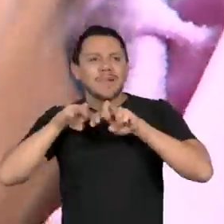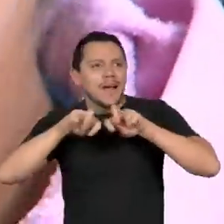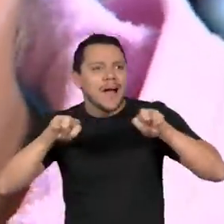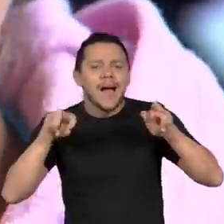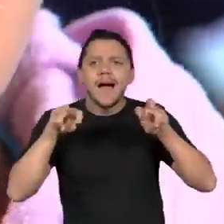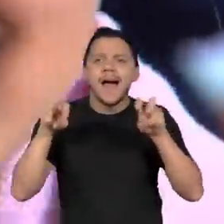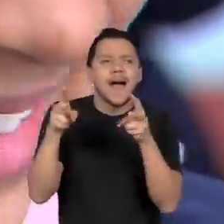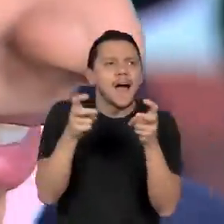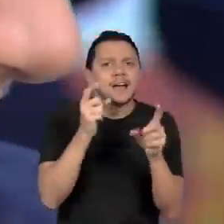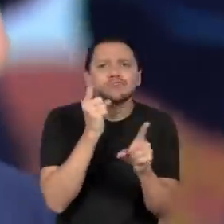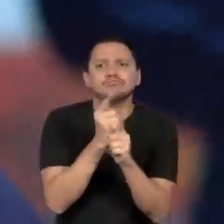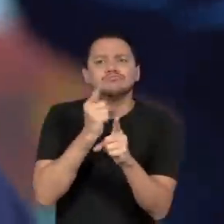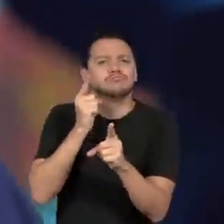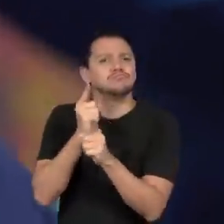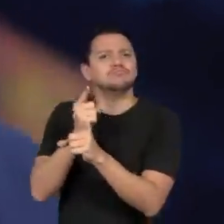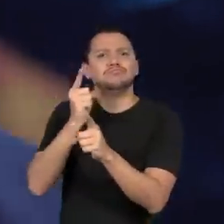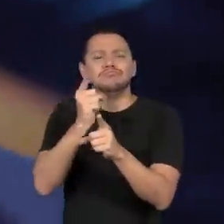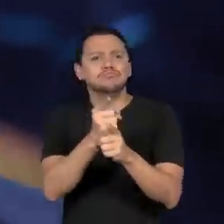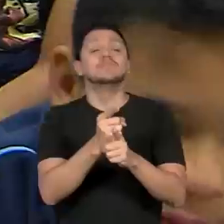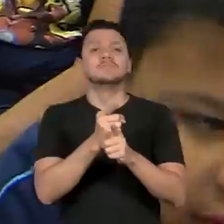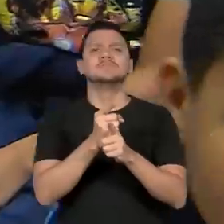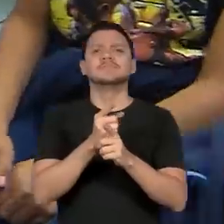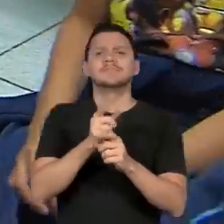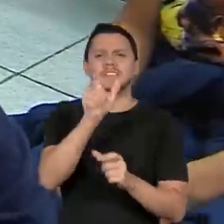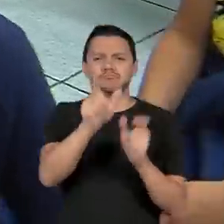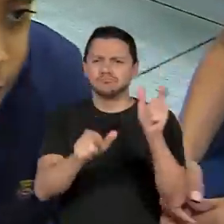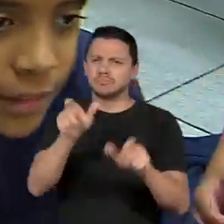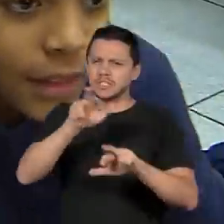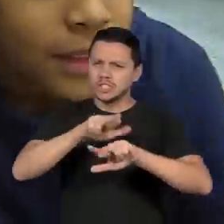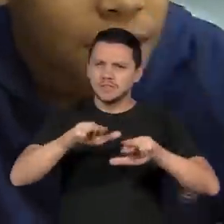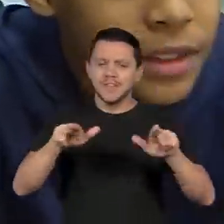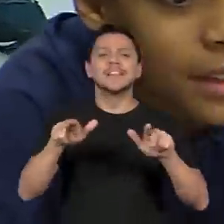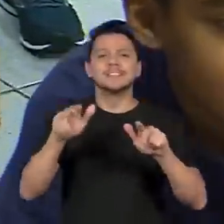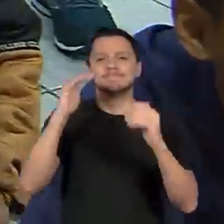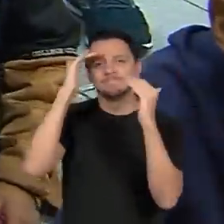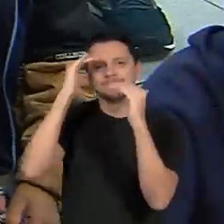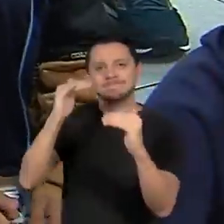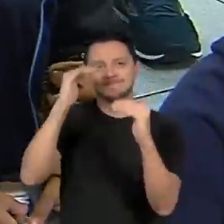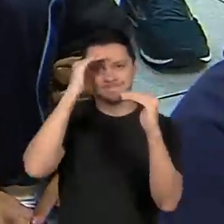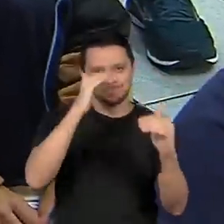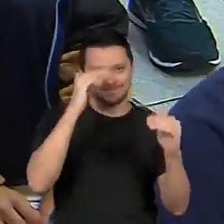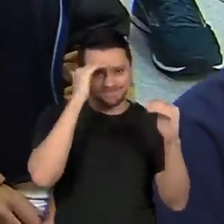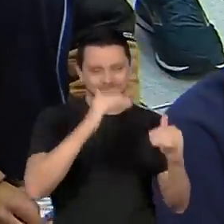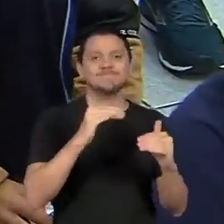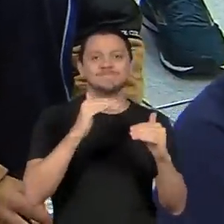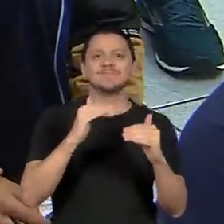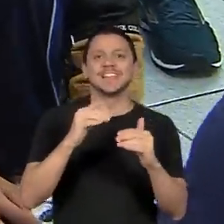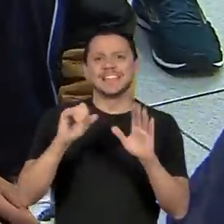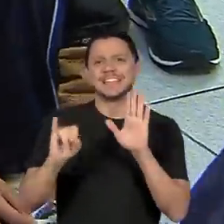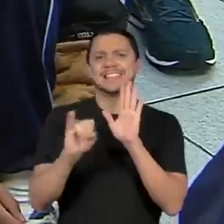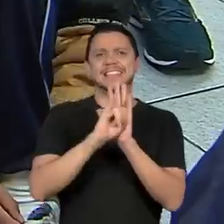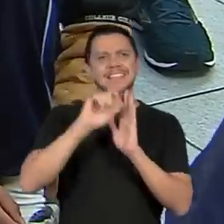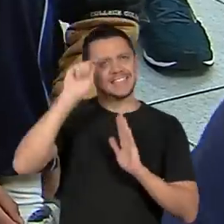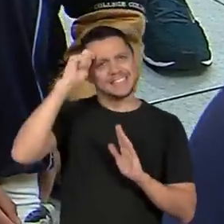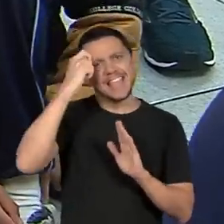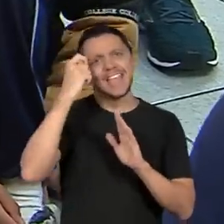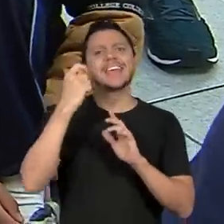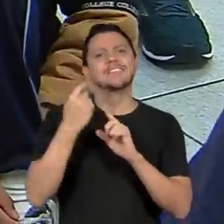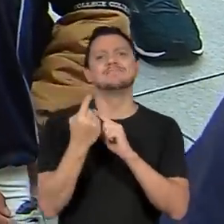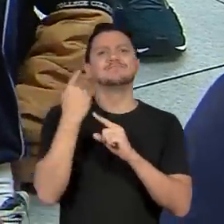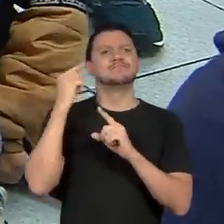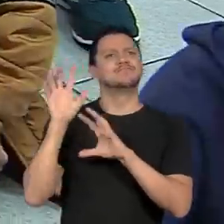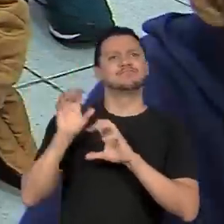Respeito às diferenças. O resgate da identidade negra. Cada um é